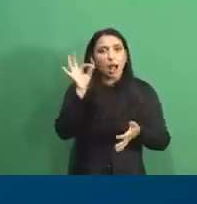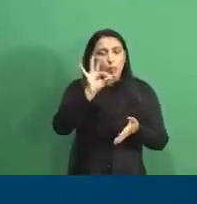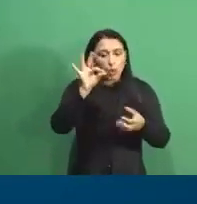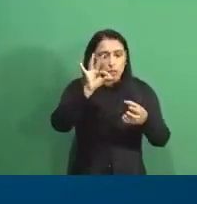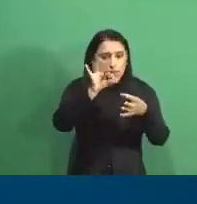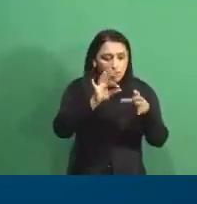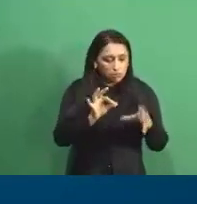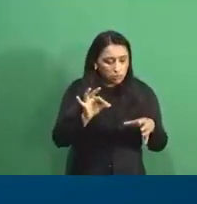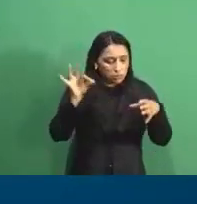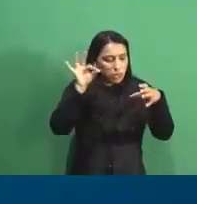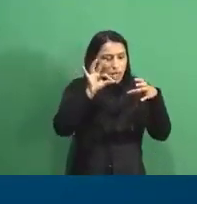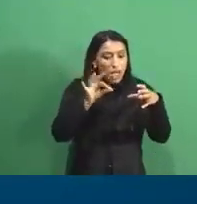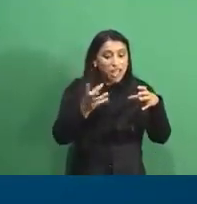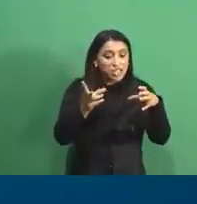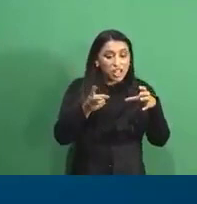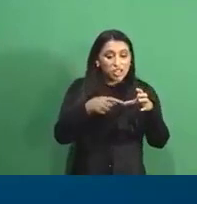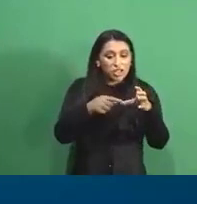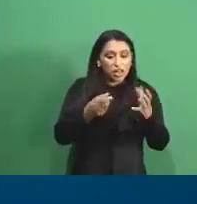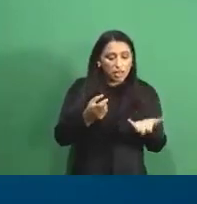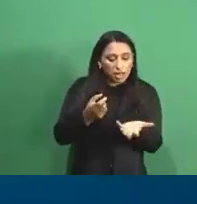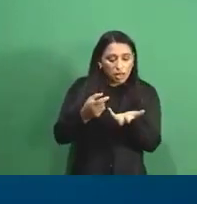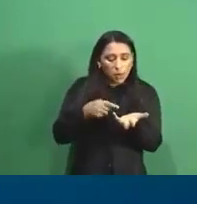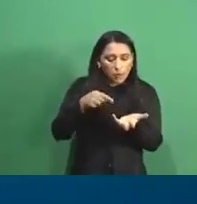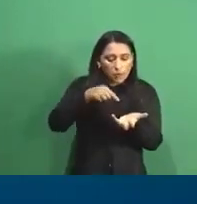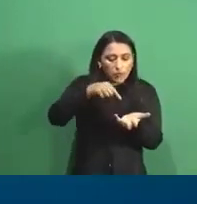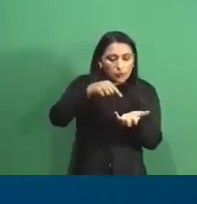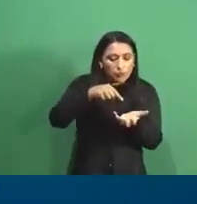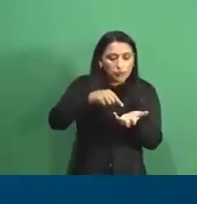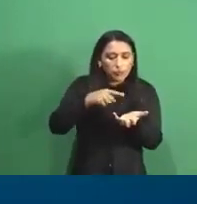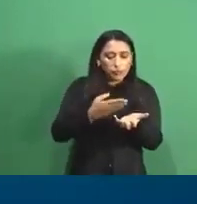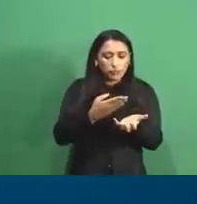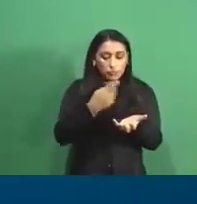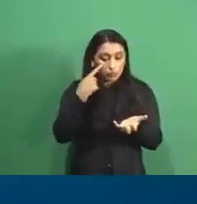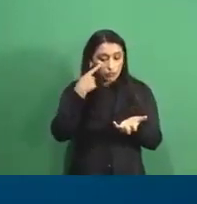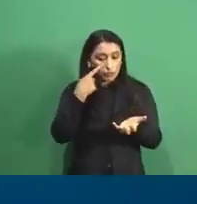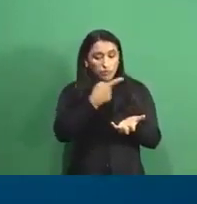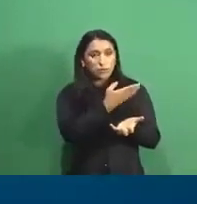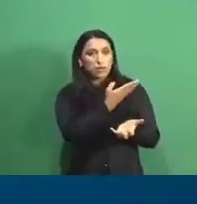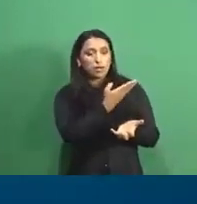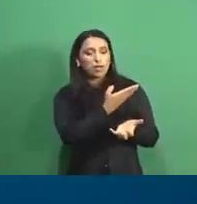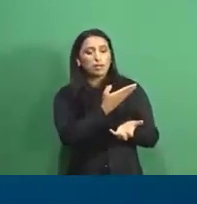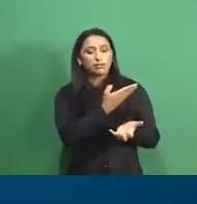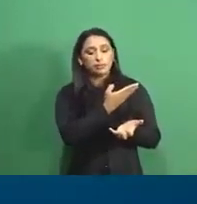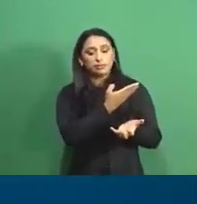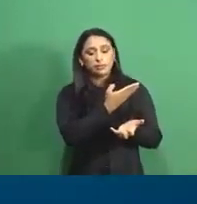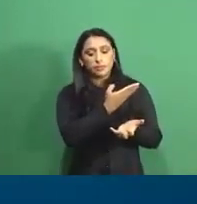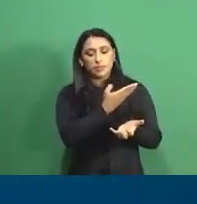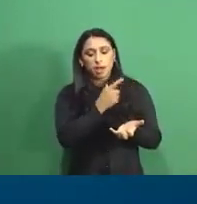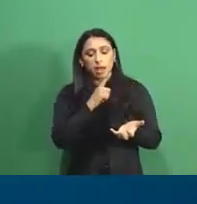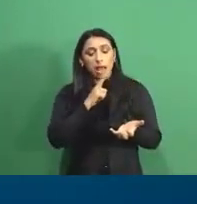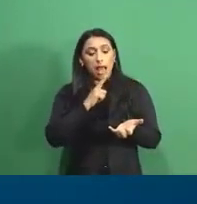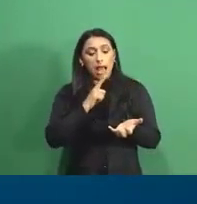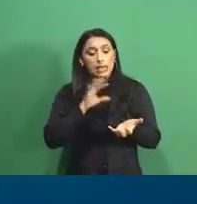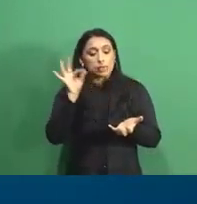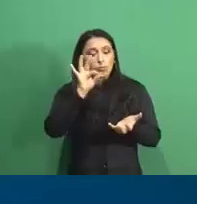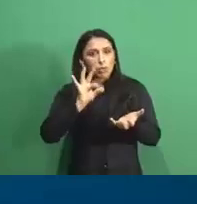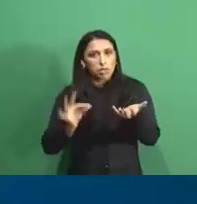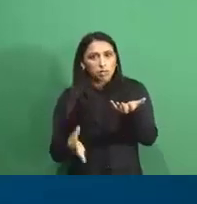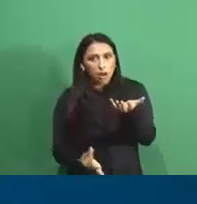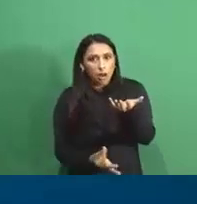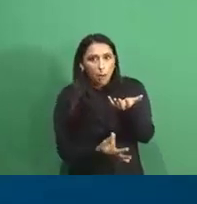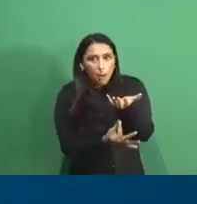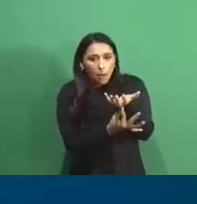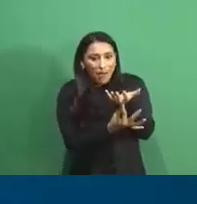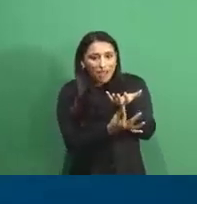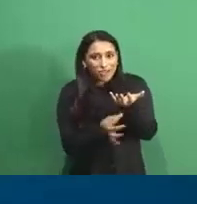mas a gente tem o atrativo, que ele fica até essa parte. E aí, as moscas entram aqui por baixo, né?